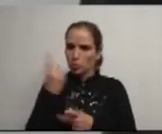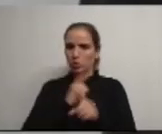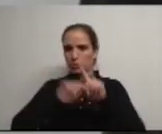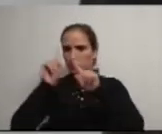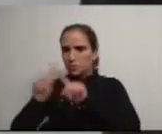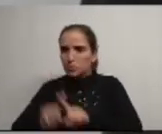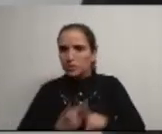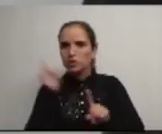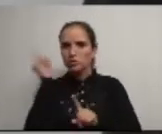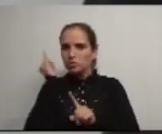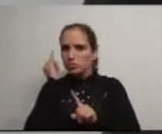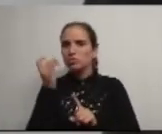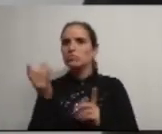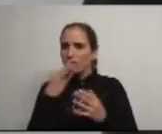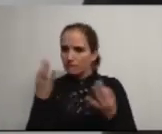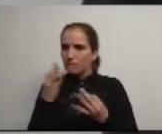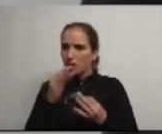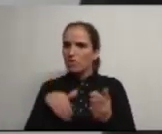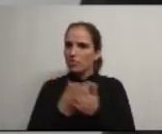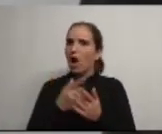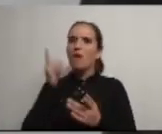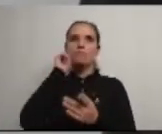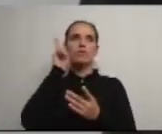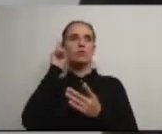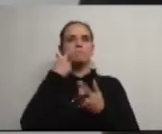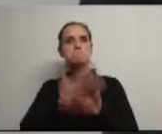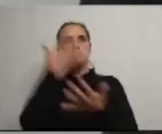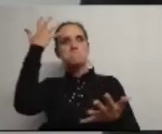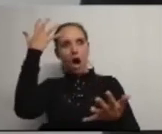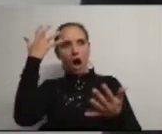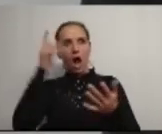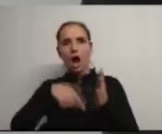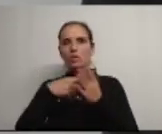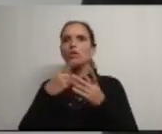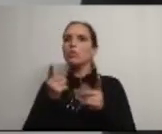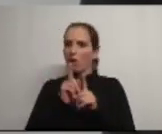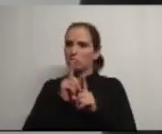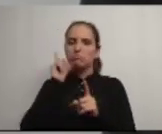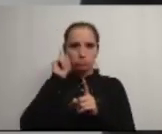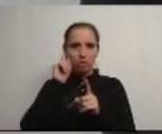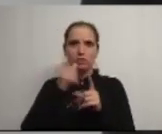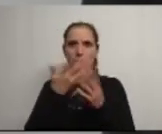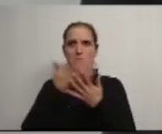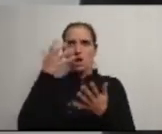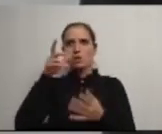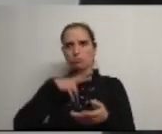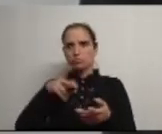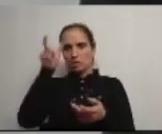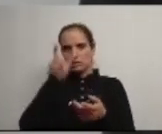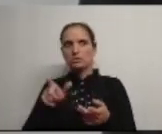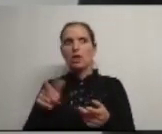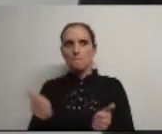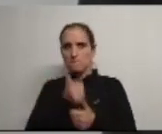culturais do Conselho que tem prestigiado a Agda e colocado a nossa terra numa posição de vanguarda a nível nacional a